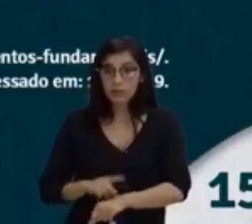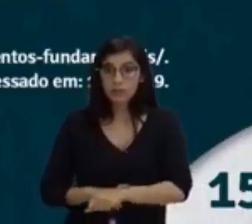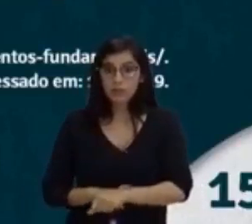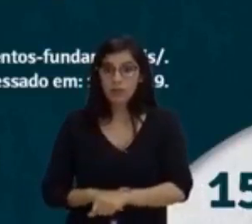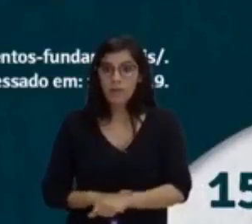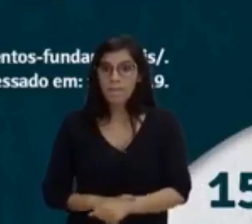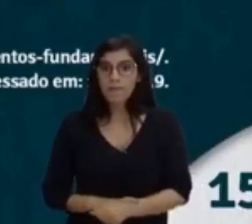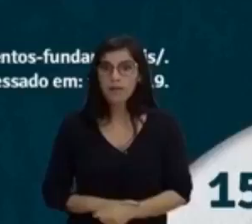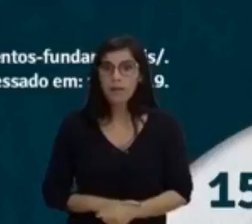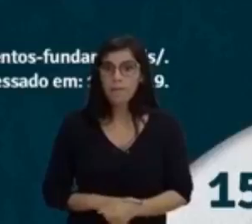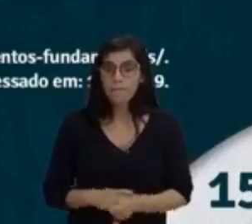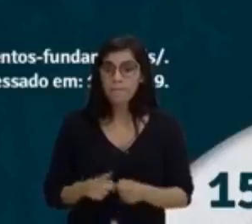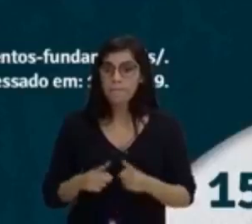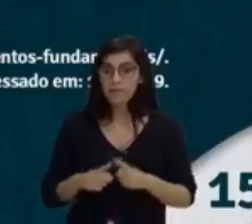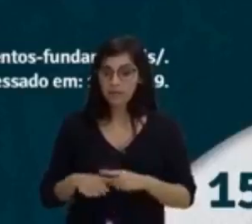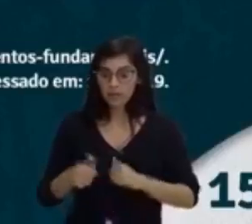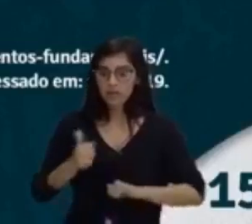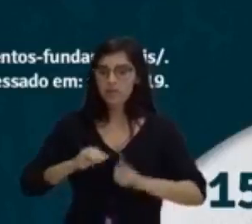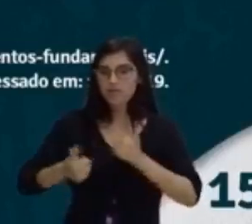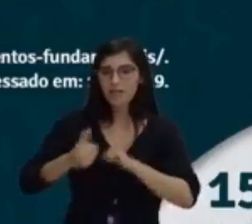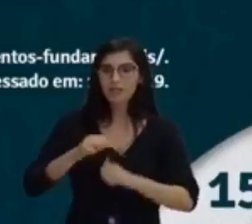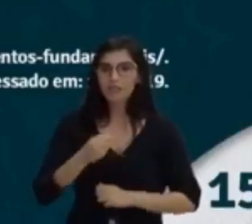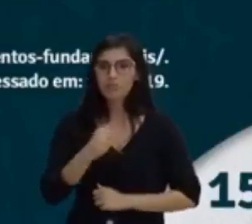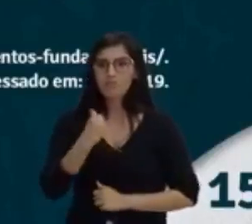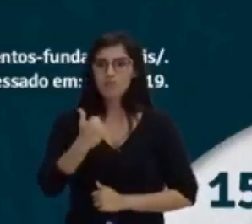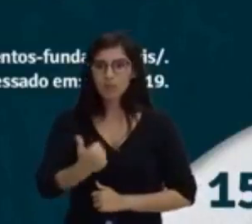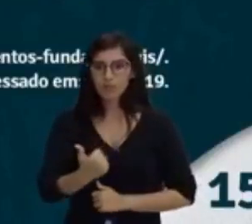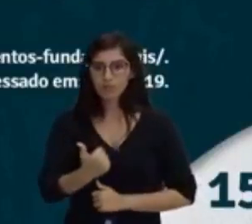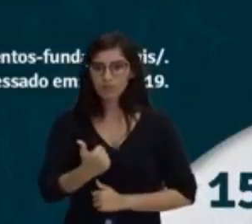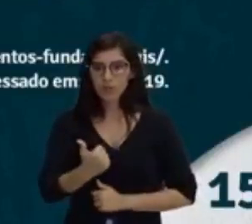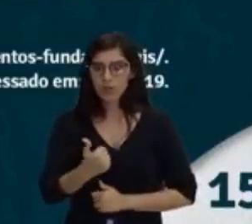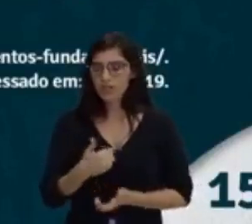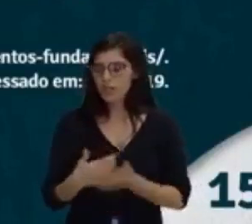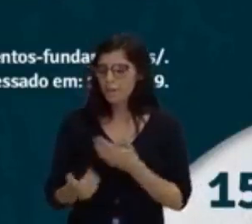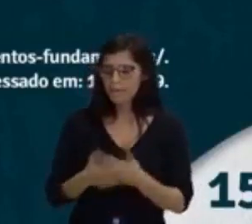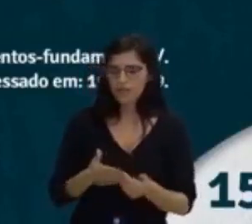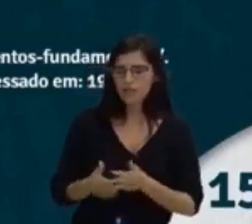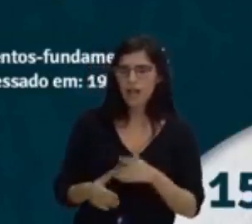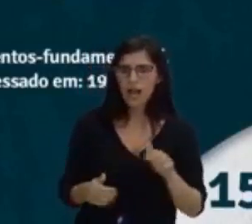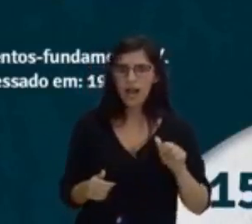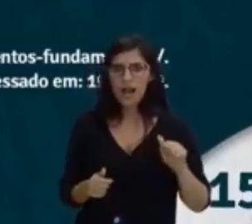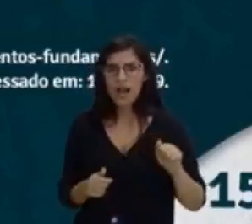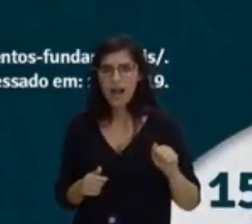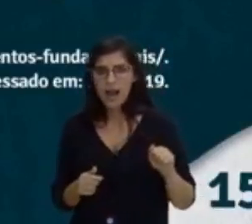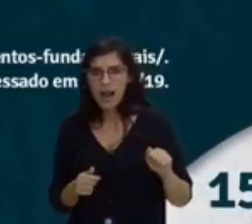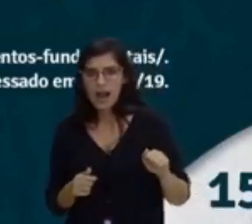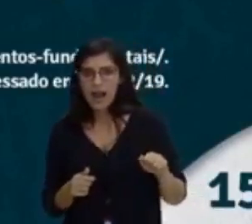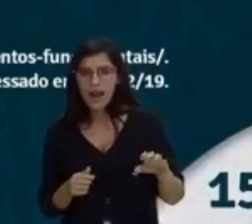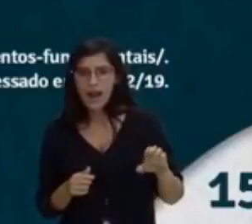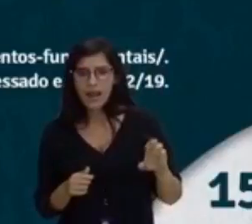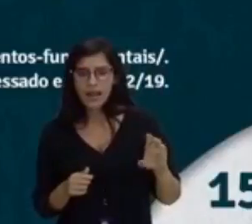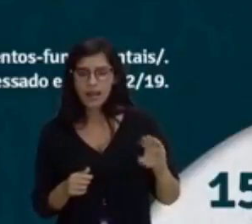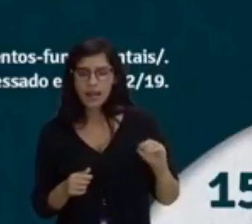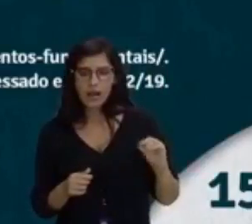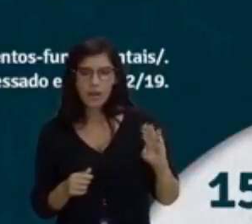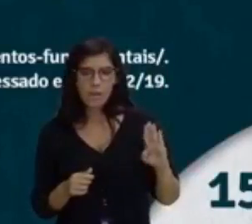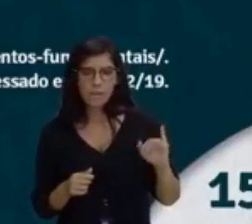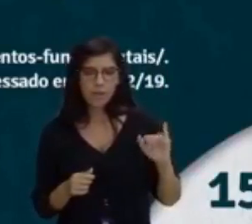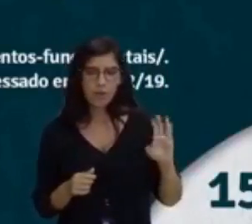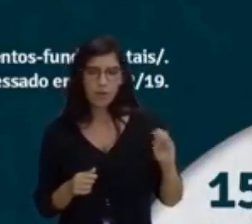aeróbios e anaeróbios. Potencializa a definição e o fortalecimento da musculatura,